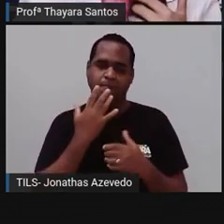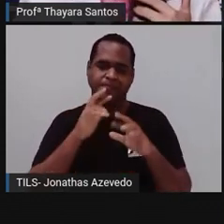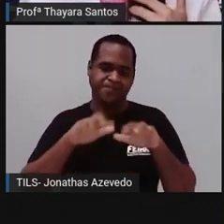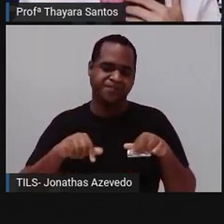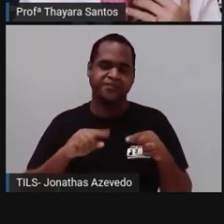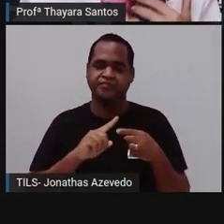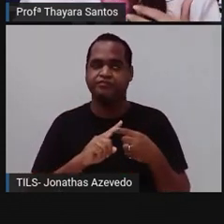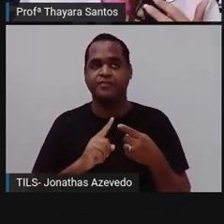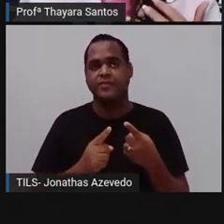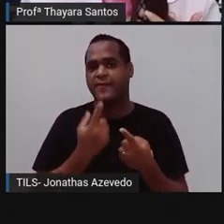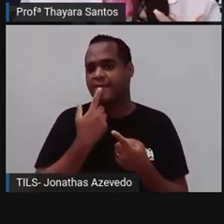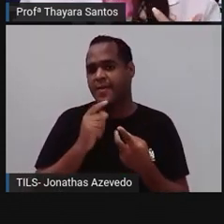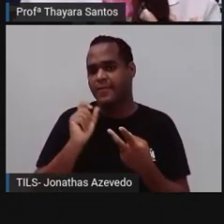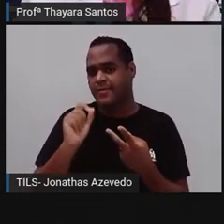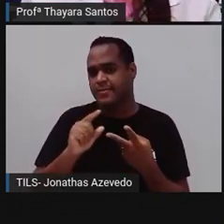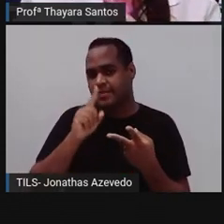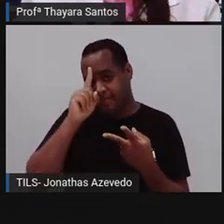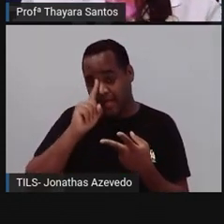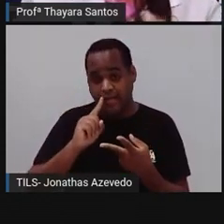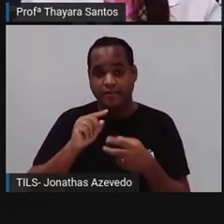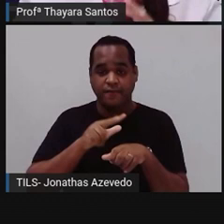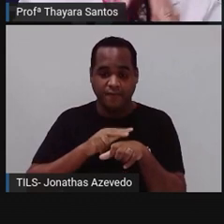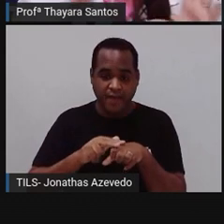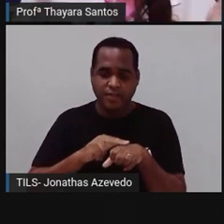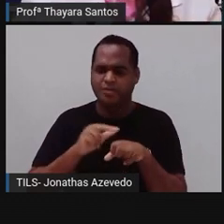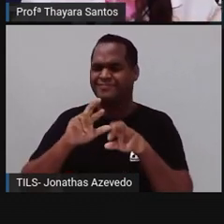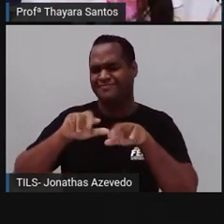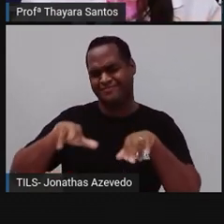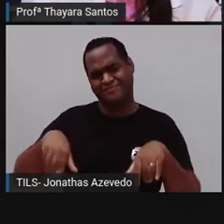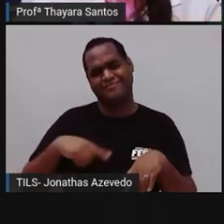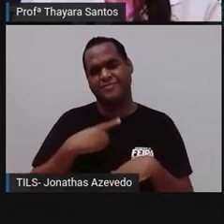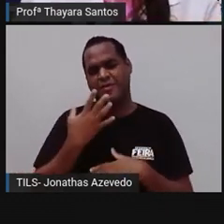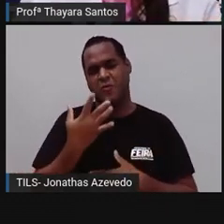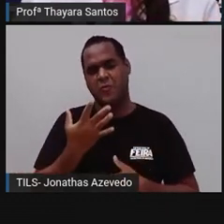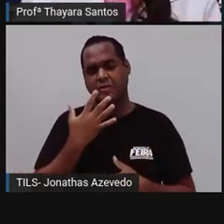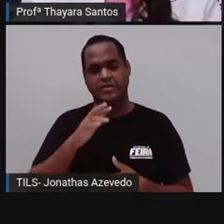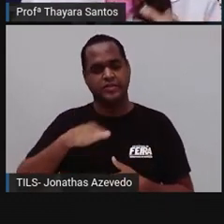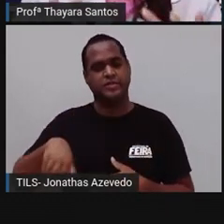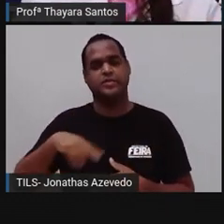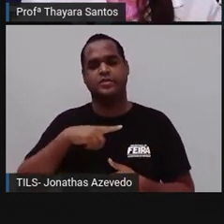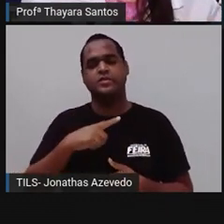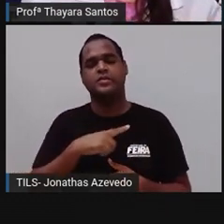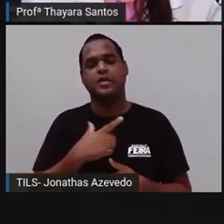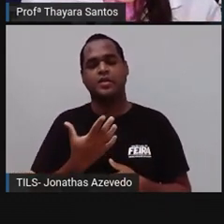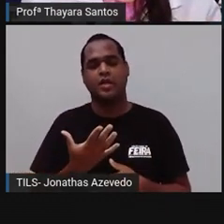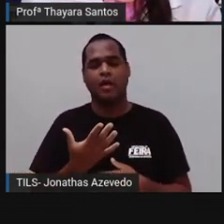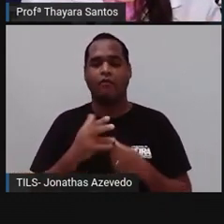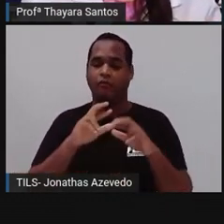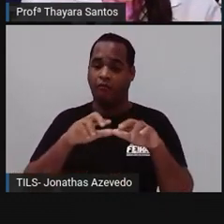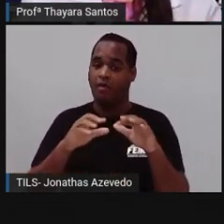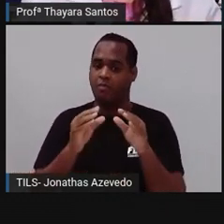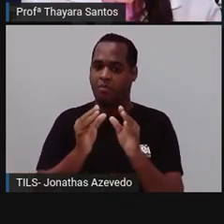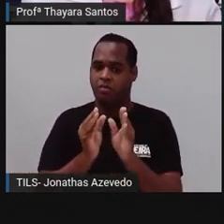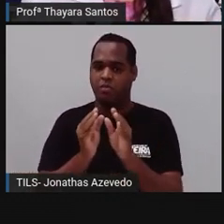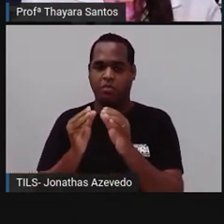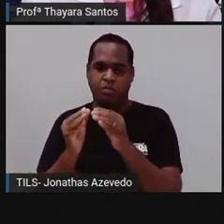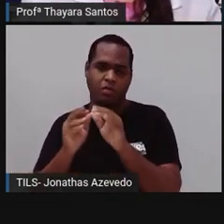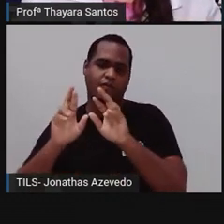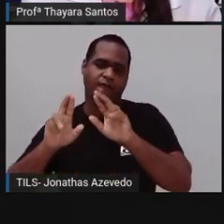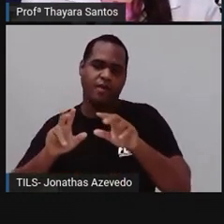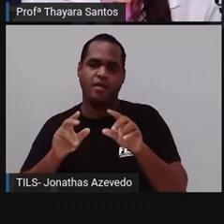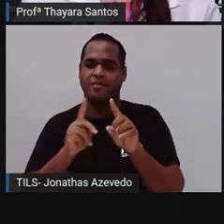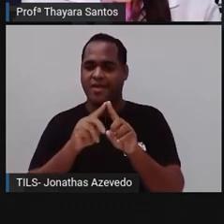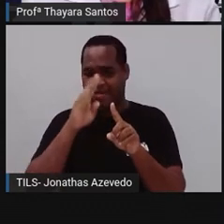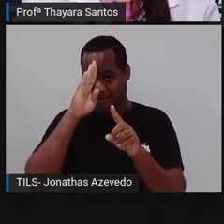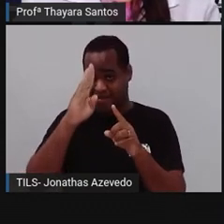poríferos vermelhos, azuis, amarelos, verdes. Então, tem várias cores diferentes. Tem várias formas diferentes. Mas as três